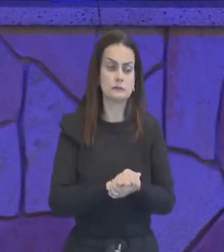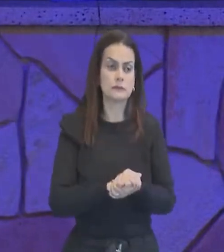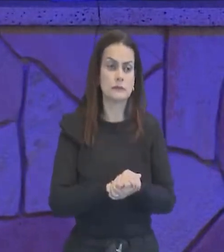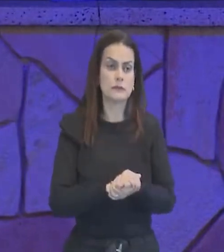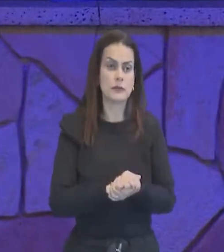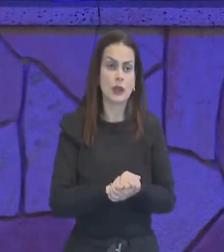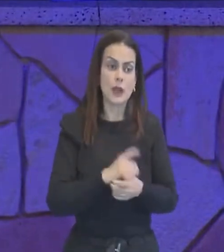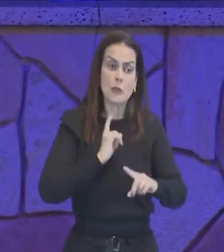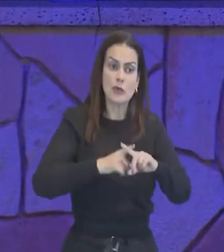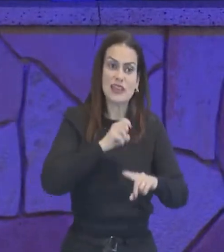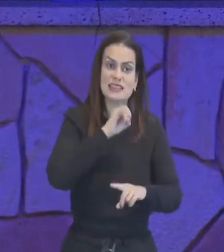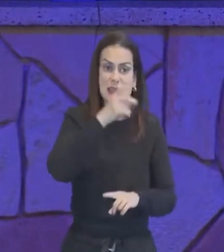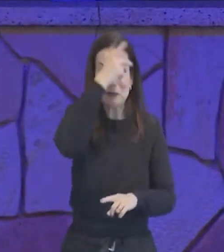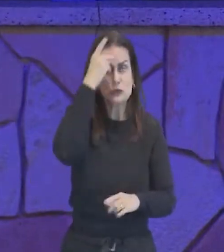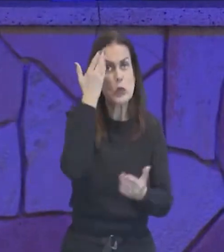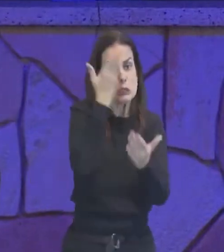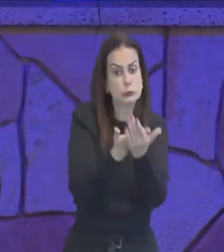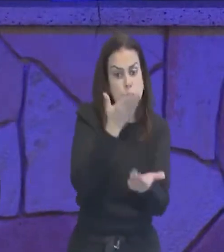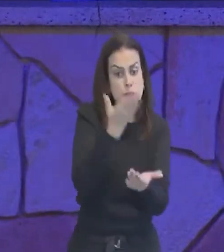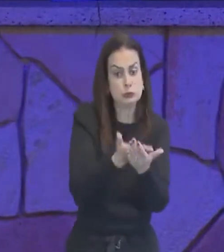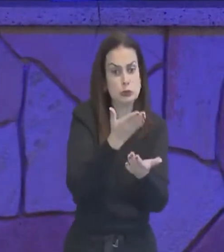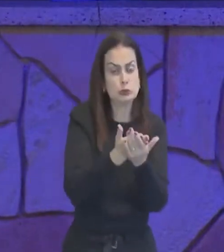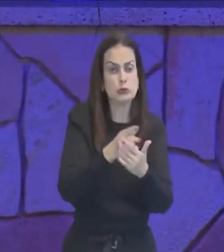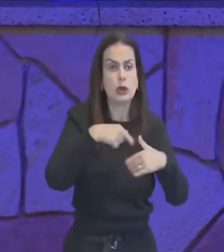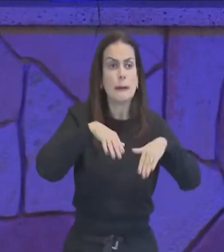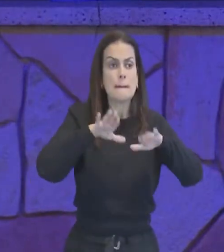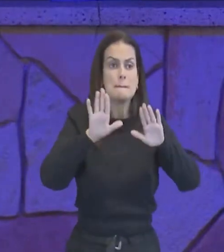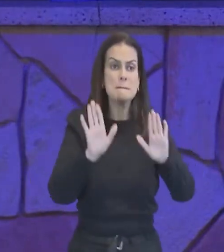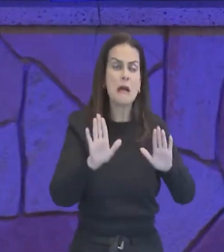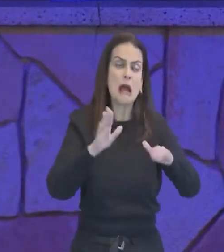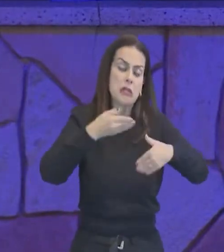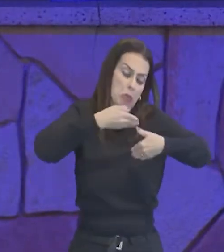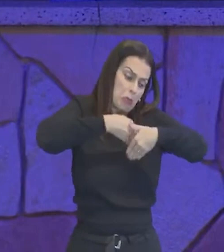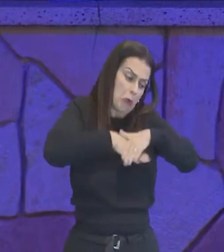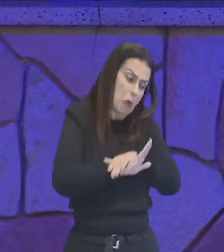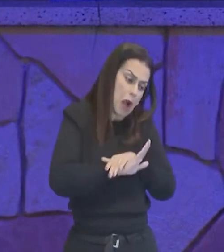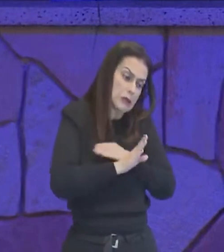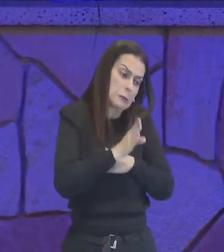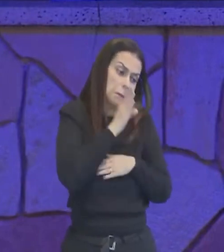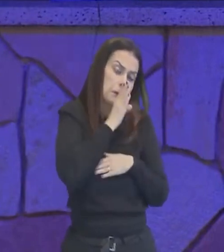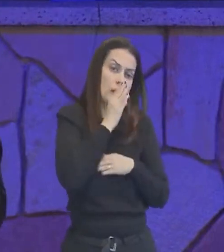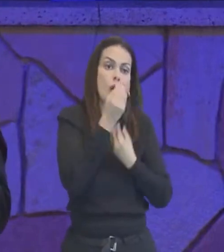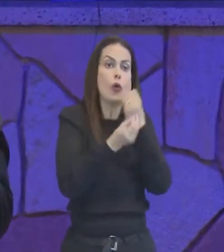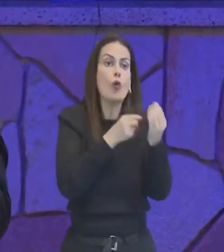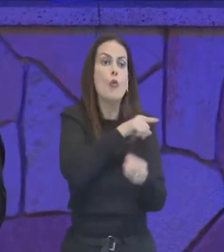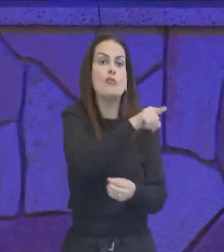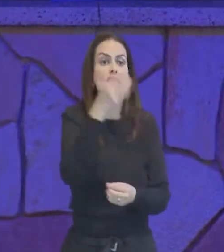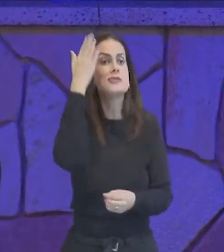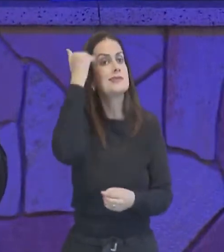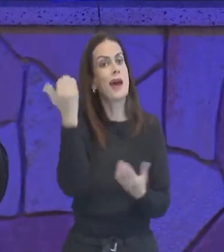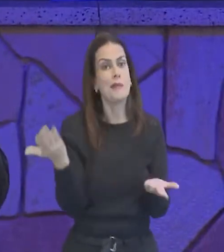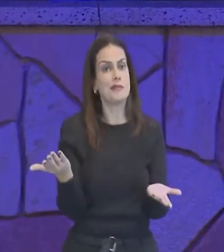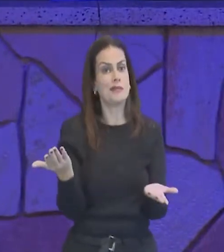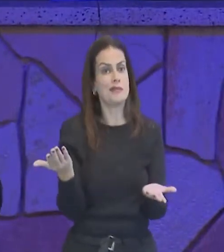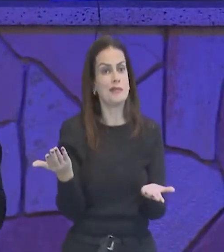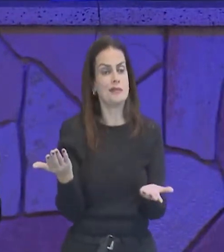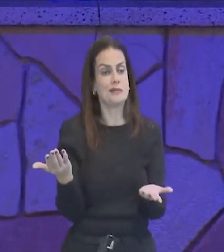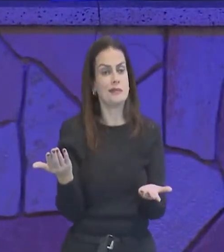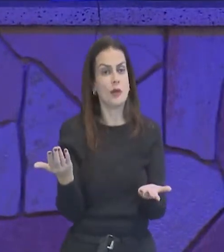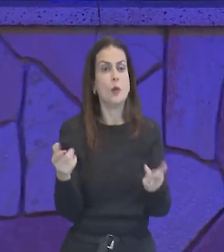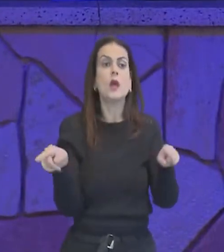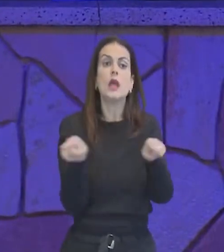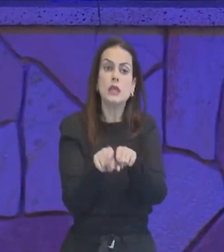ficar na dúvida, se de fato ele tem dom do ensino, ele pode ter boa vontade, mas não propriamente o dom, e o cuidado que as pessoas